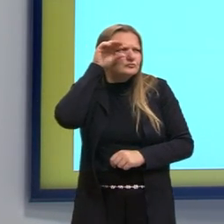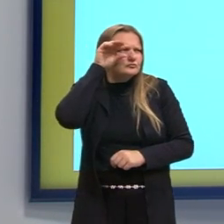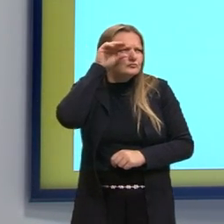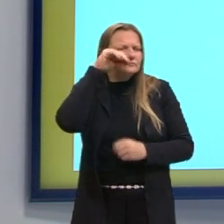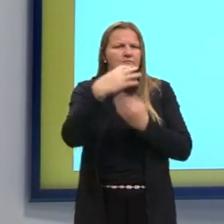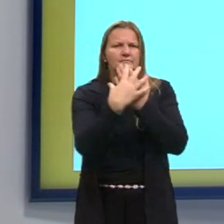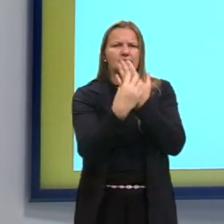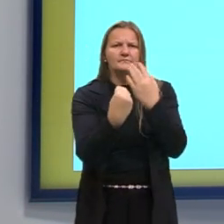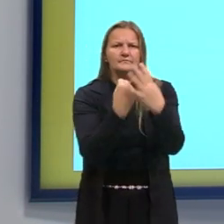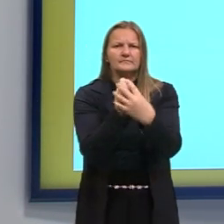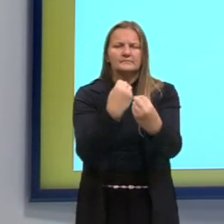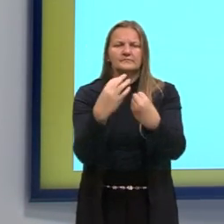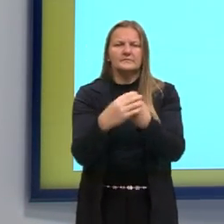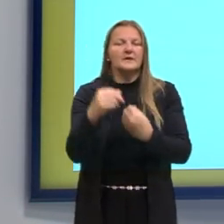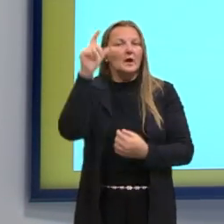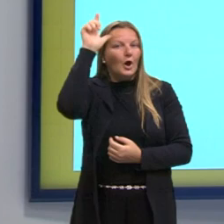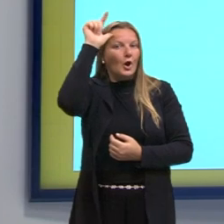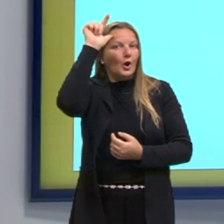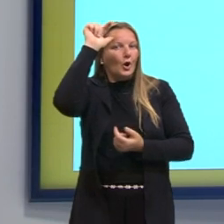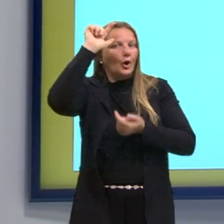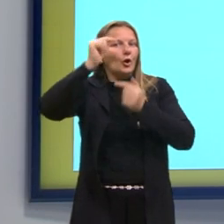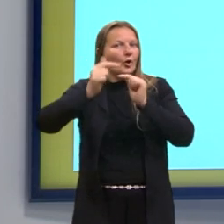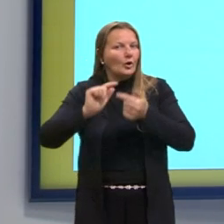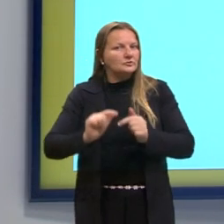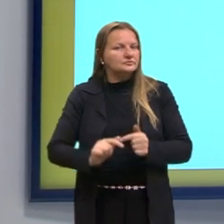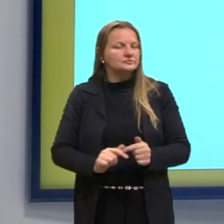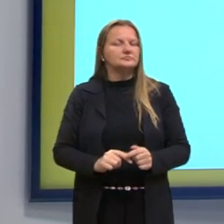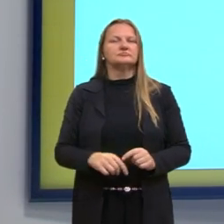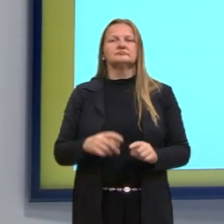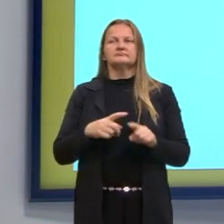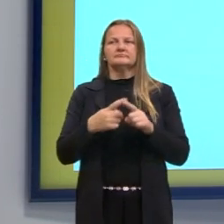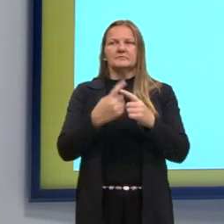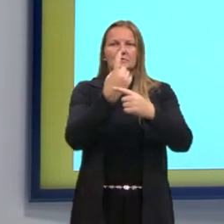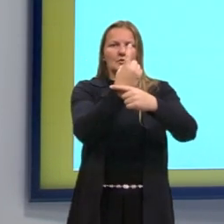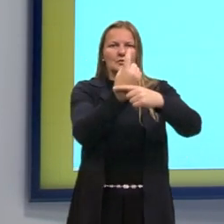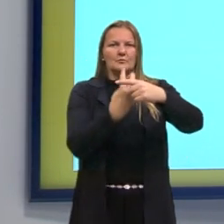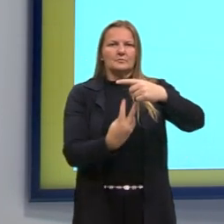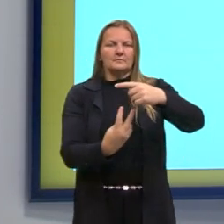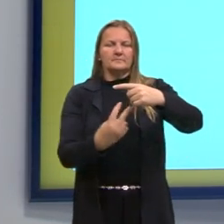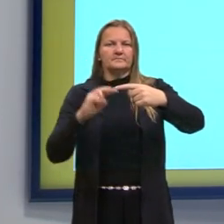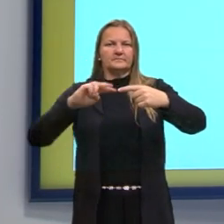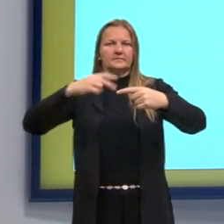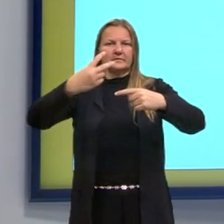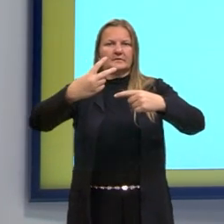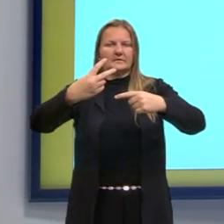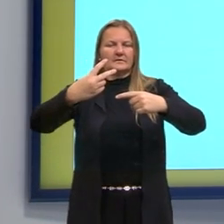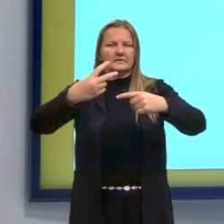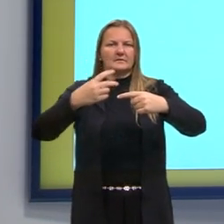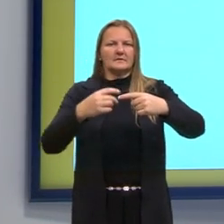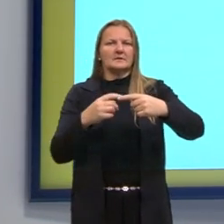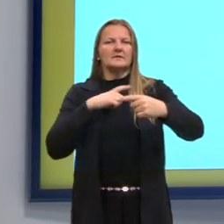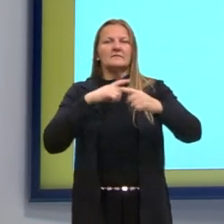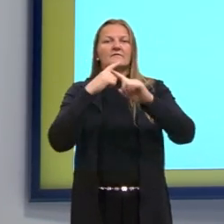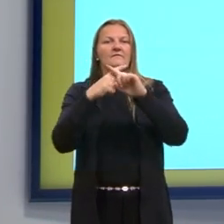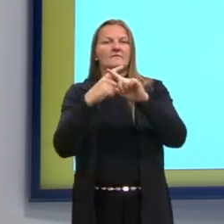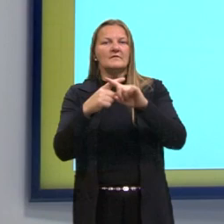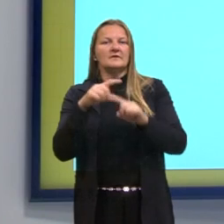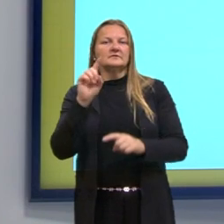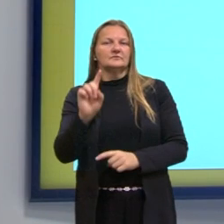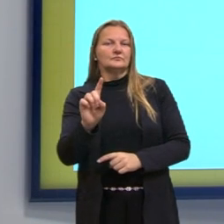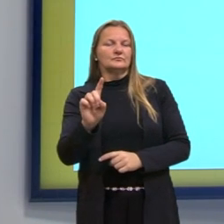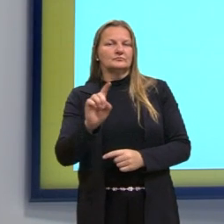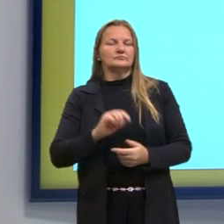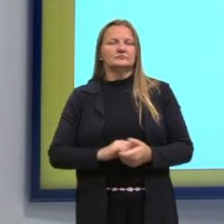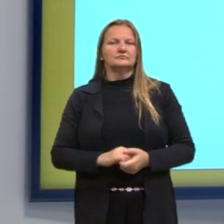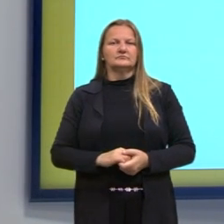então, sempre uma mesma lógica. Eu sempre vou ter 1 meio elevado a 1 expoente que multiplica por 1,